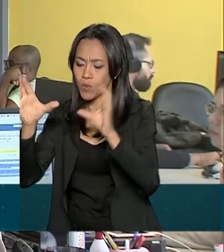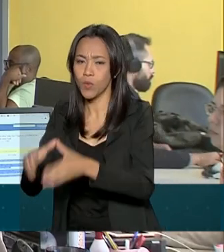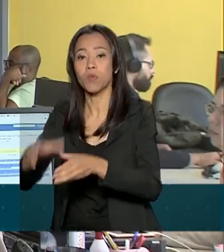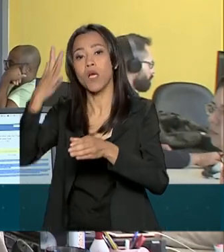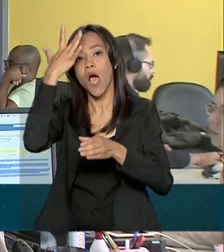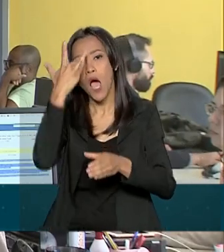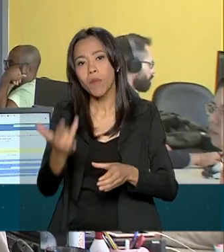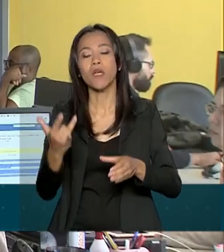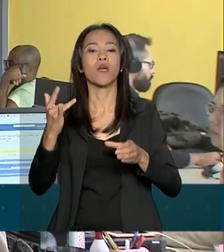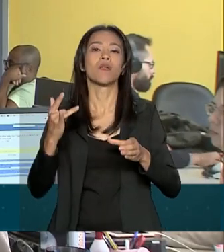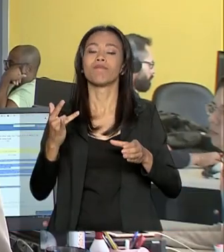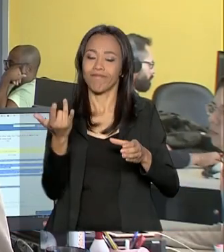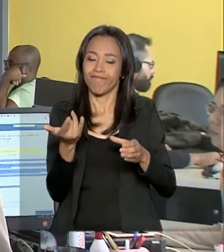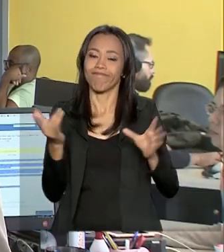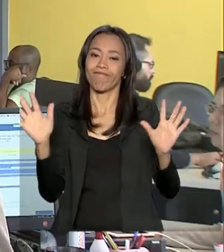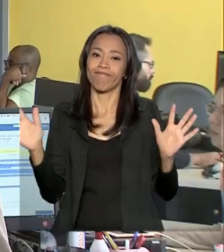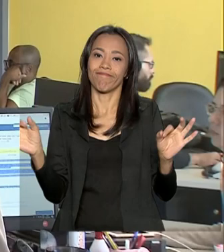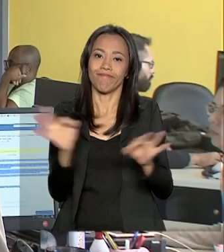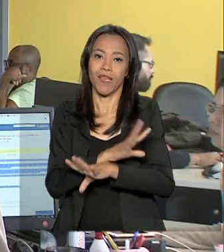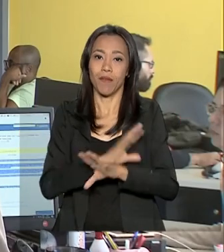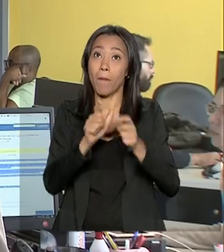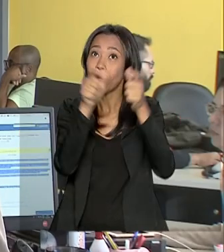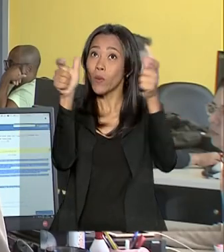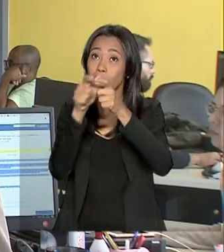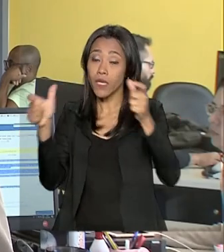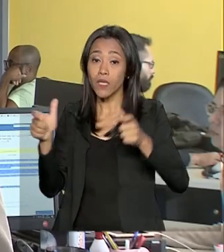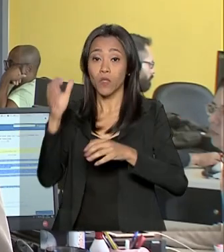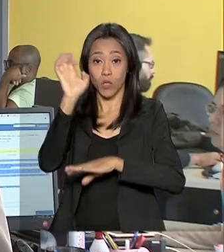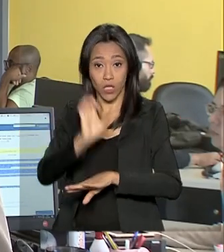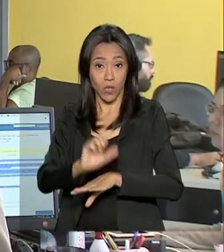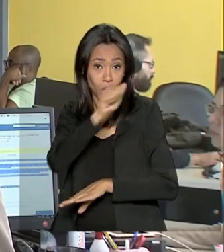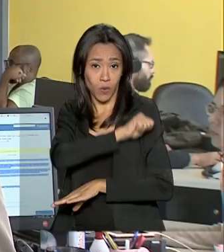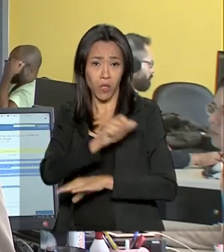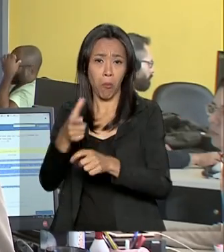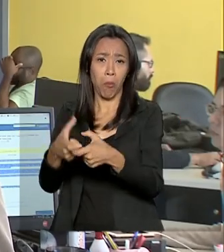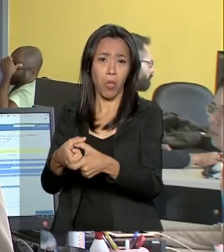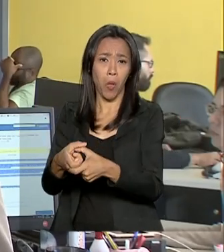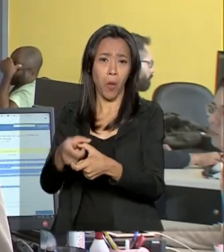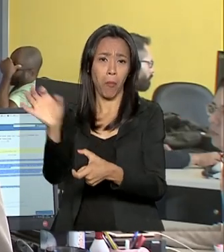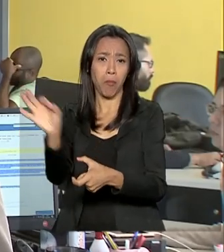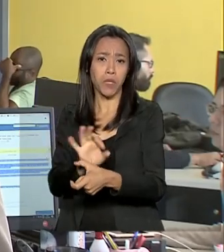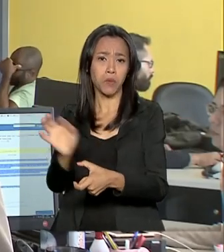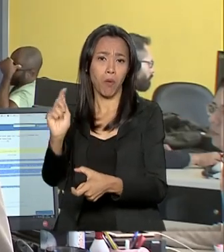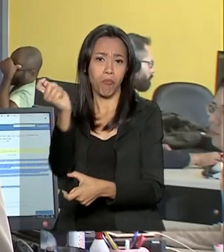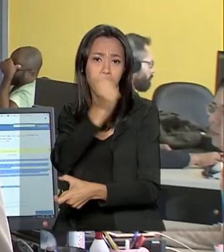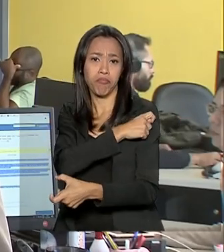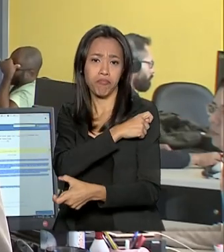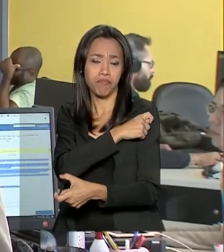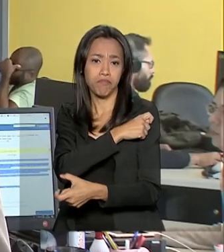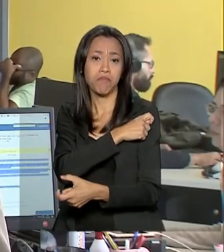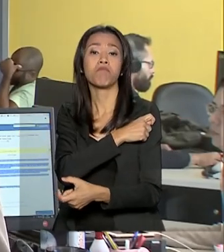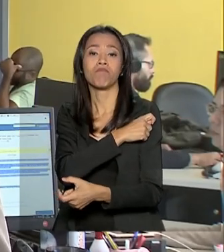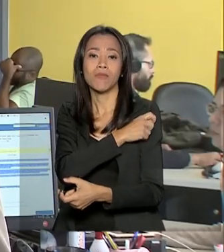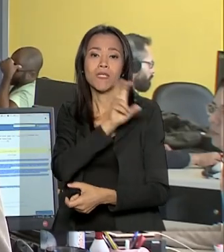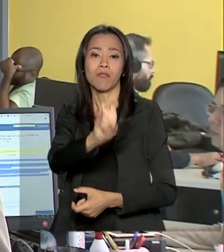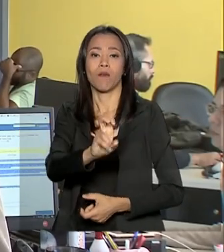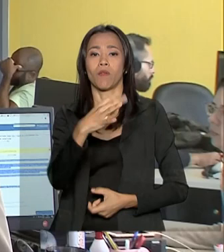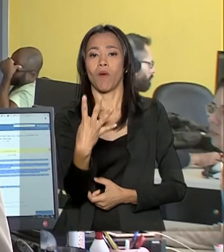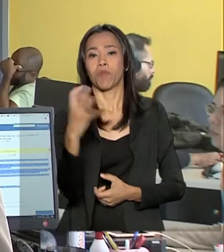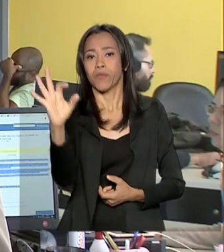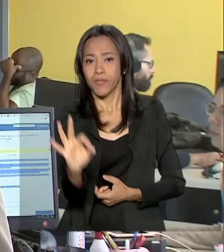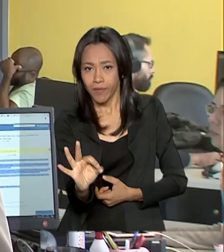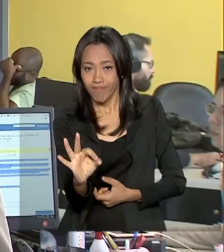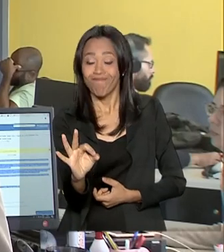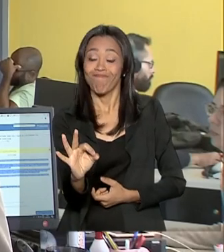estados e no Distrito Federal. No Rio de Janeiro, que apresentou até agora o menor percentual de vacinados, com pouco mais de 54%,